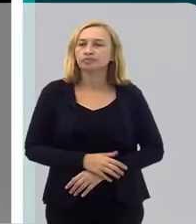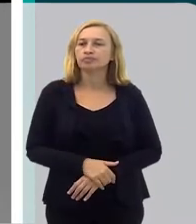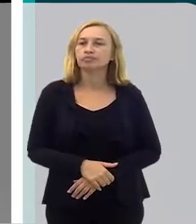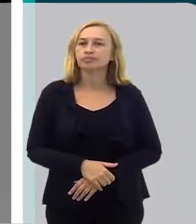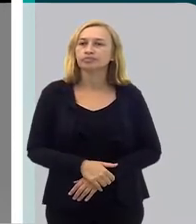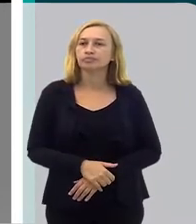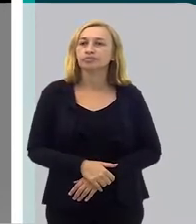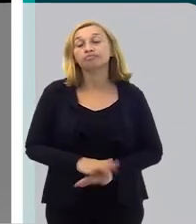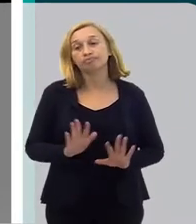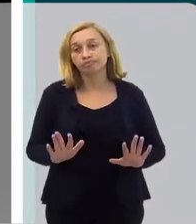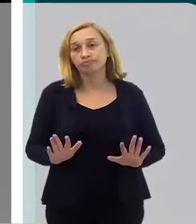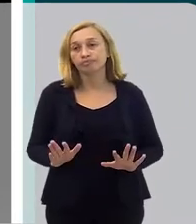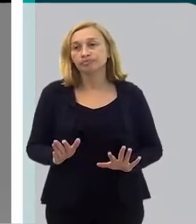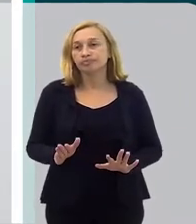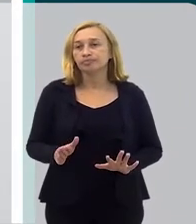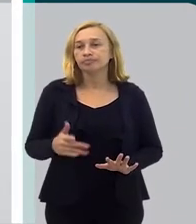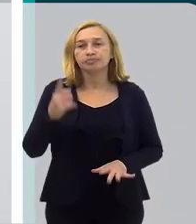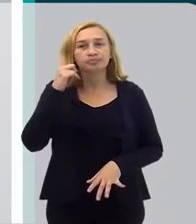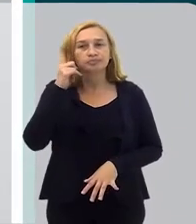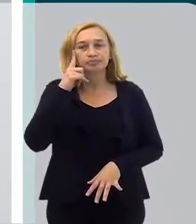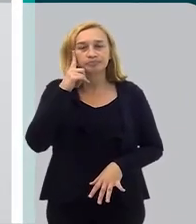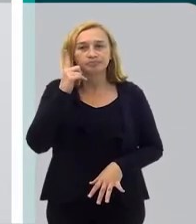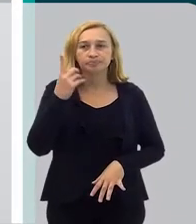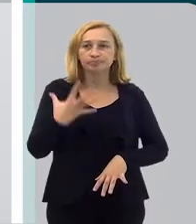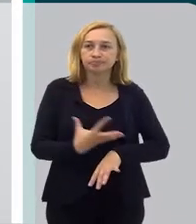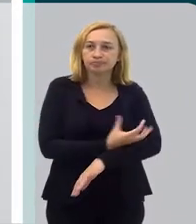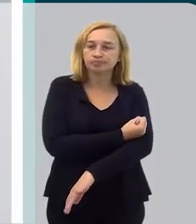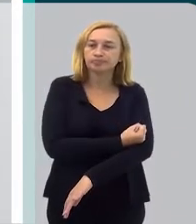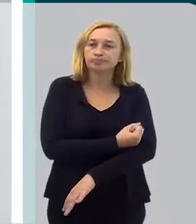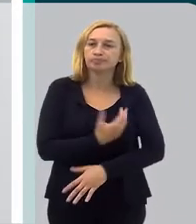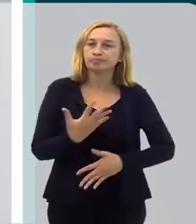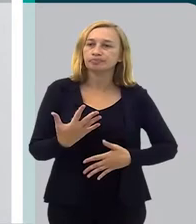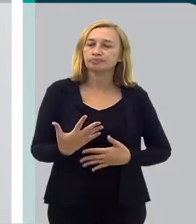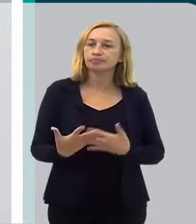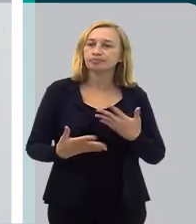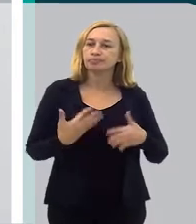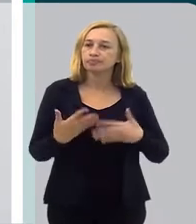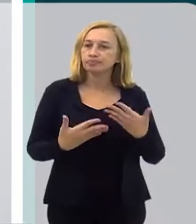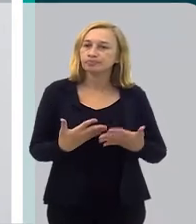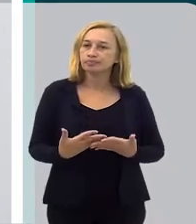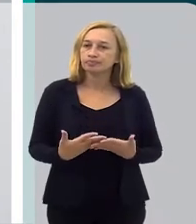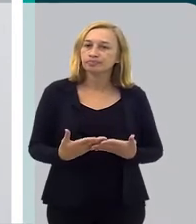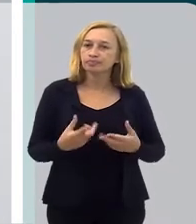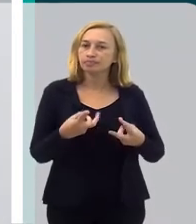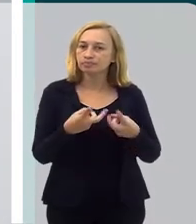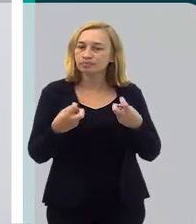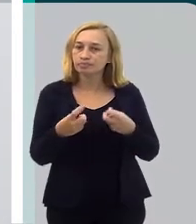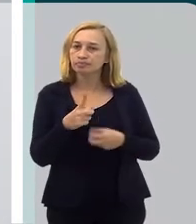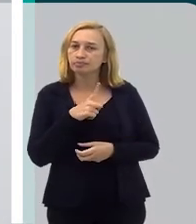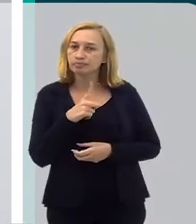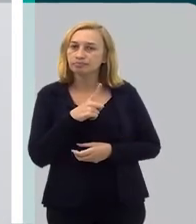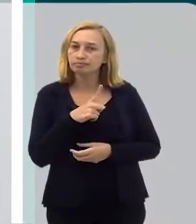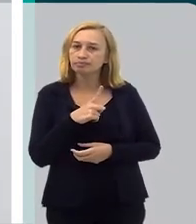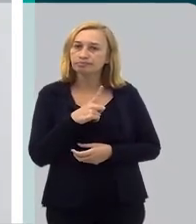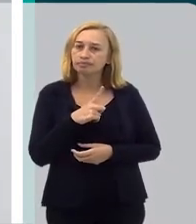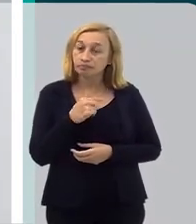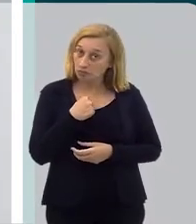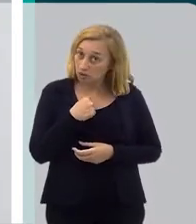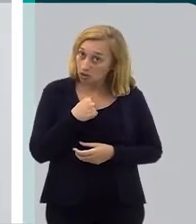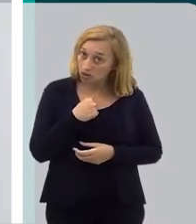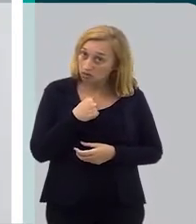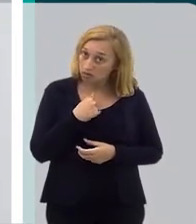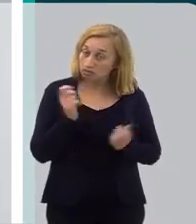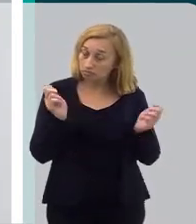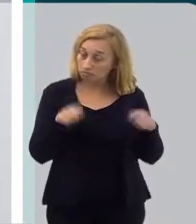saúde bucal, né? Quando a gente pensa na autoestima, como a percepção que eu tenho sobre